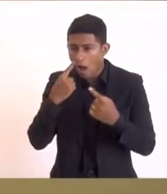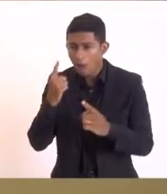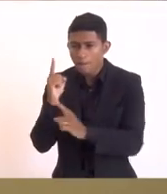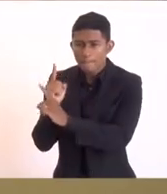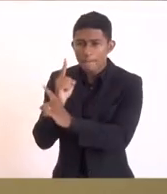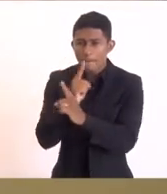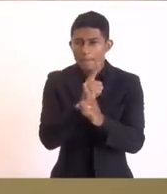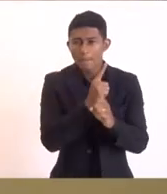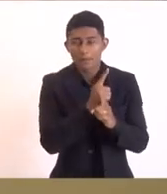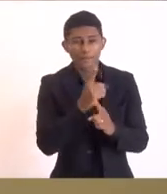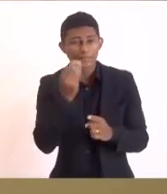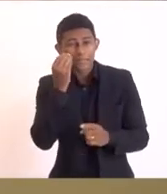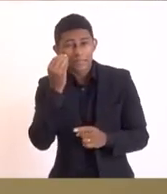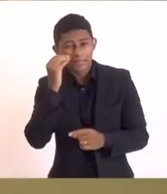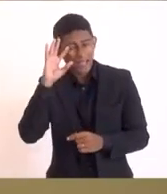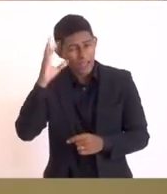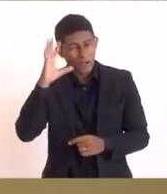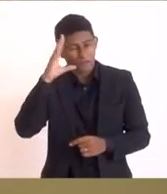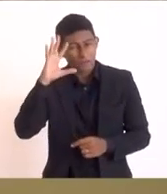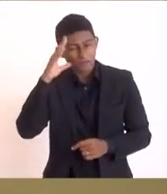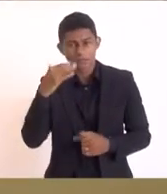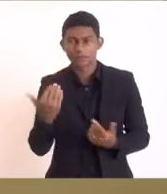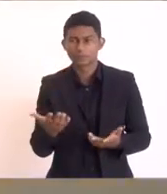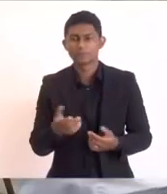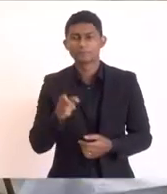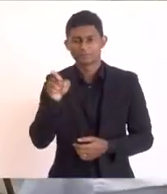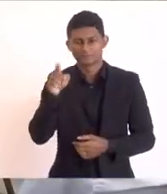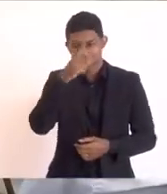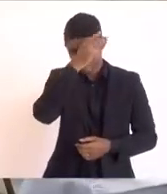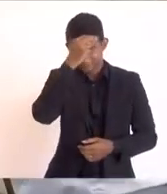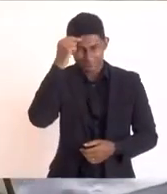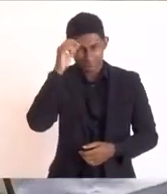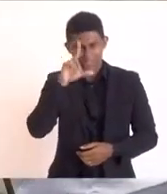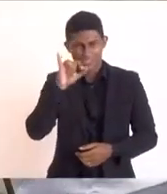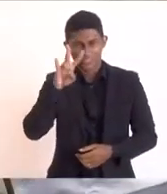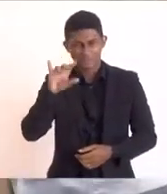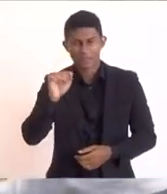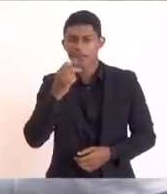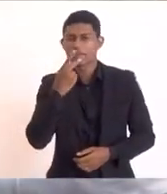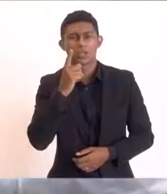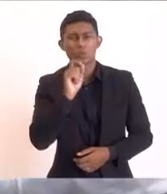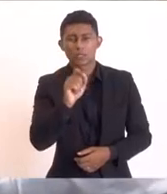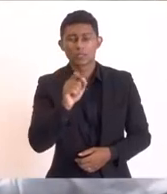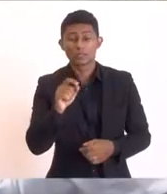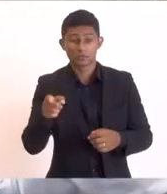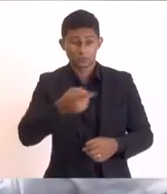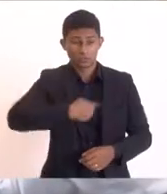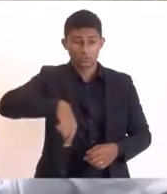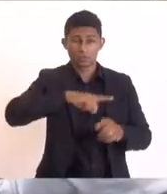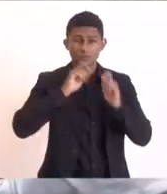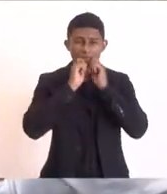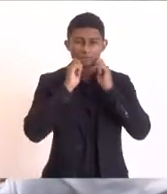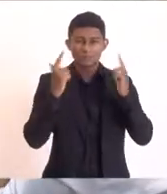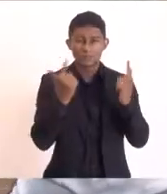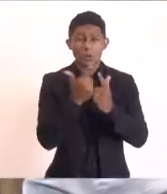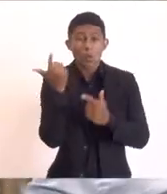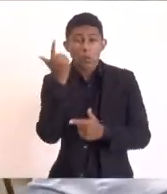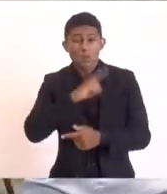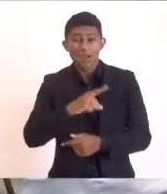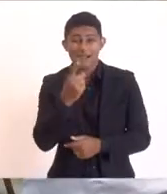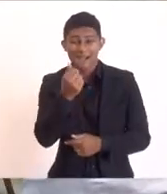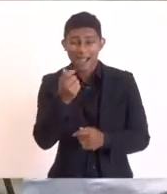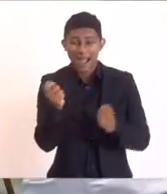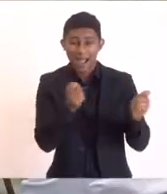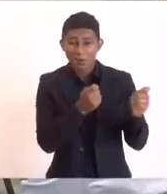fundo. Então, eu queria aqui, prefeita Lívia, dizer que a Assembleia vem economizando em torno de 500 milhões de reais por